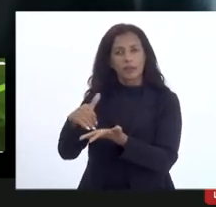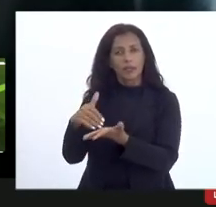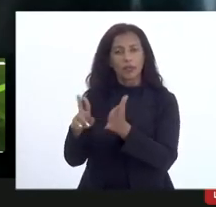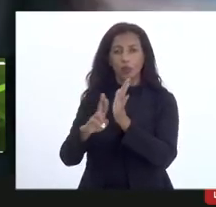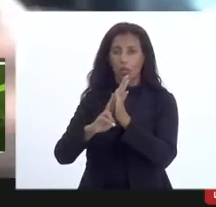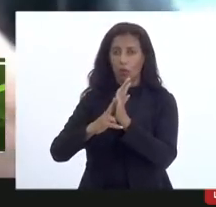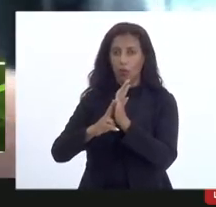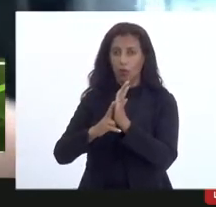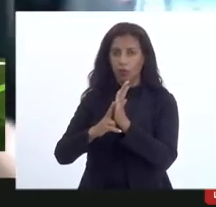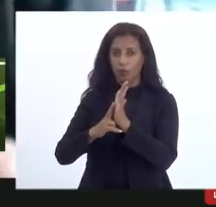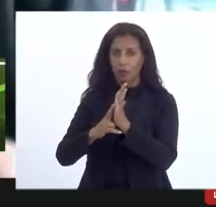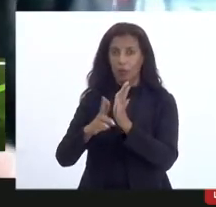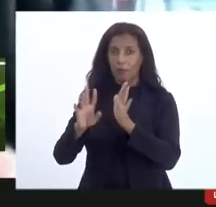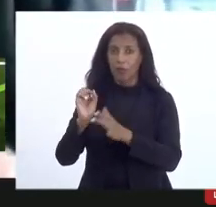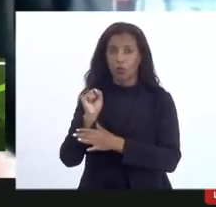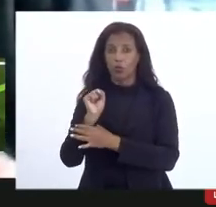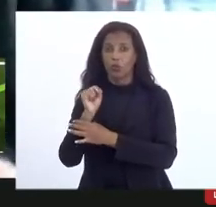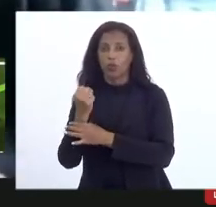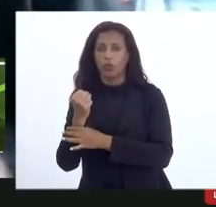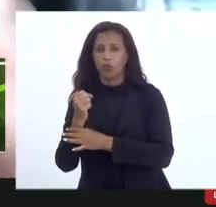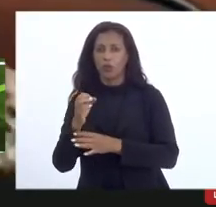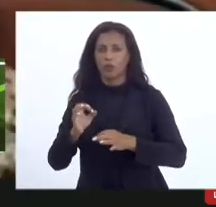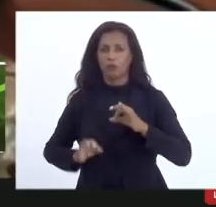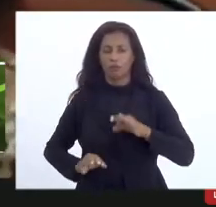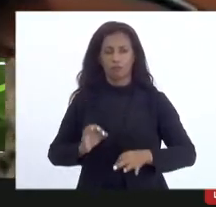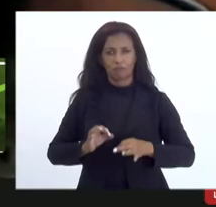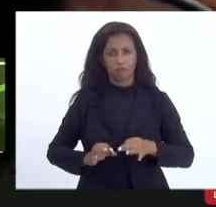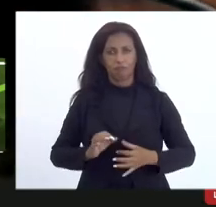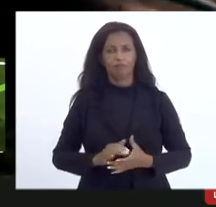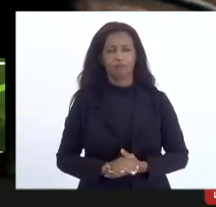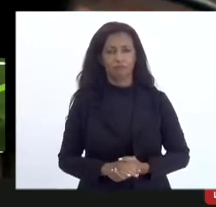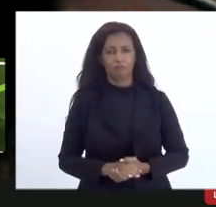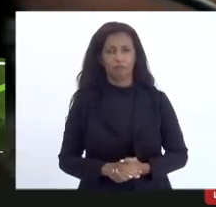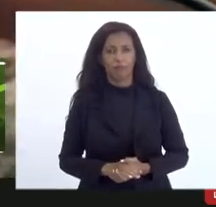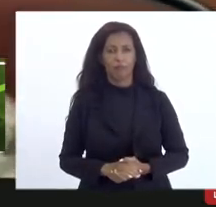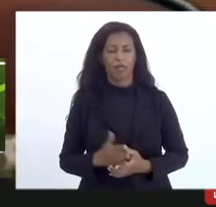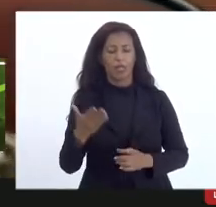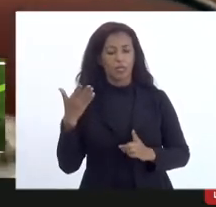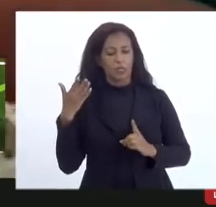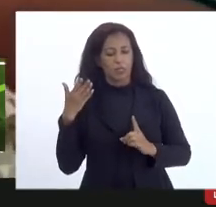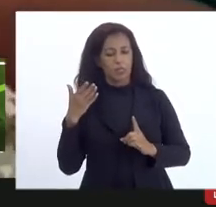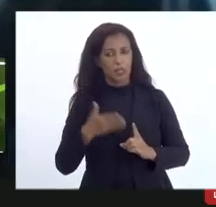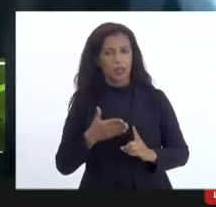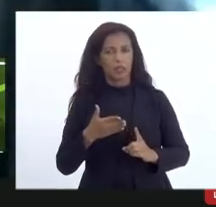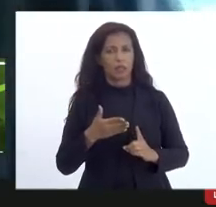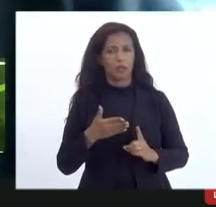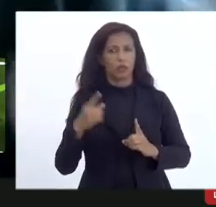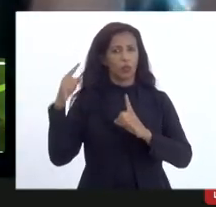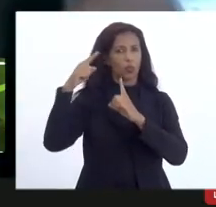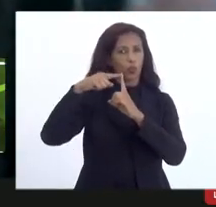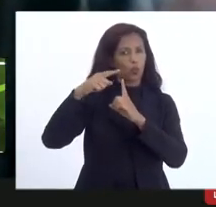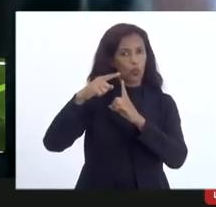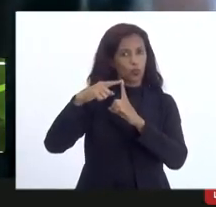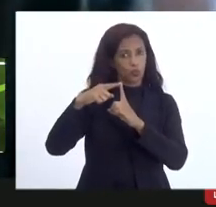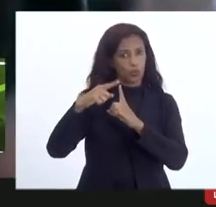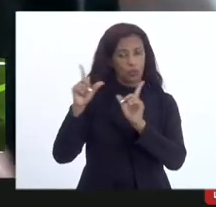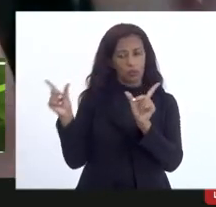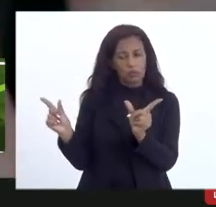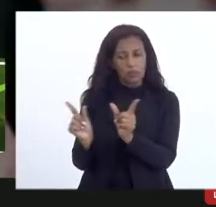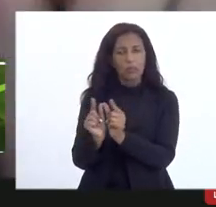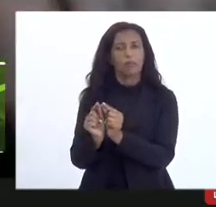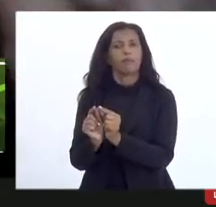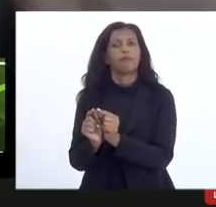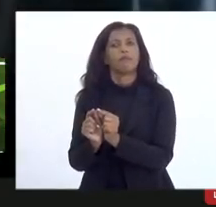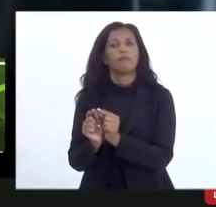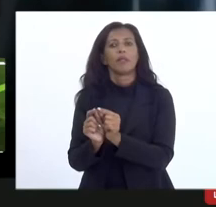regulamentação mas com segurança jurídica e centrando no objeto e na e não é simplificação